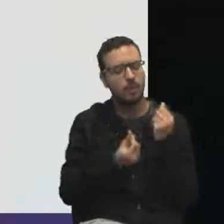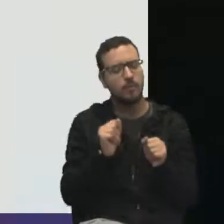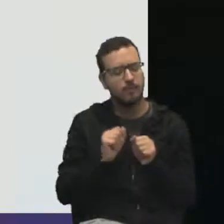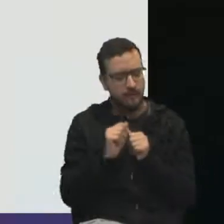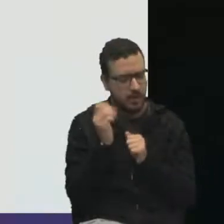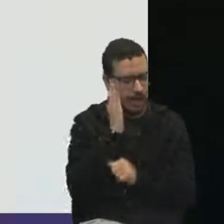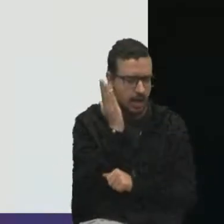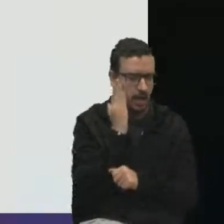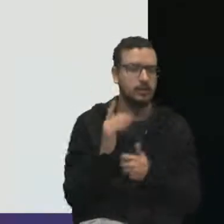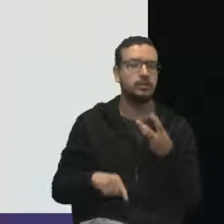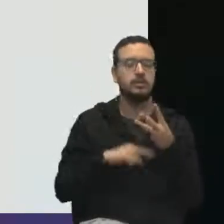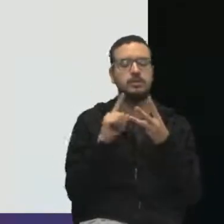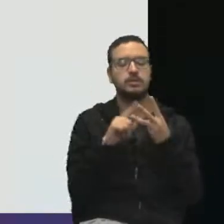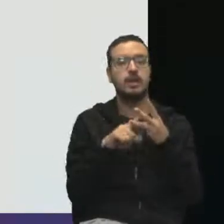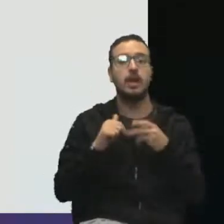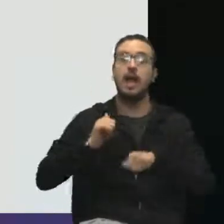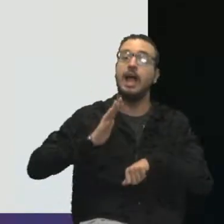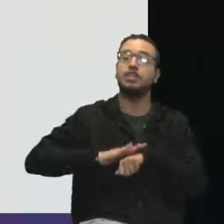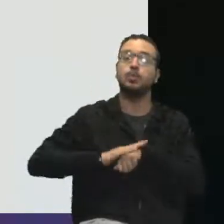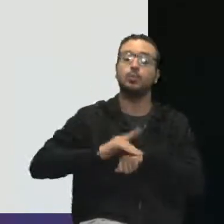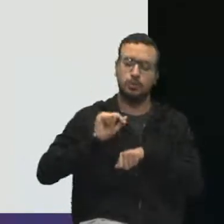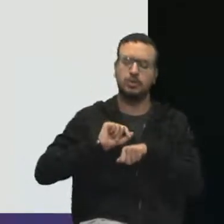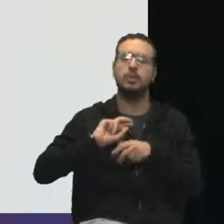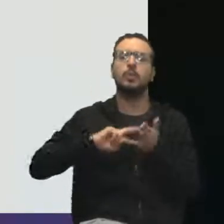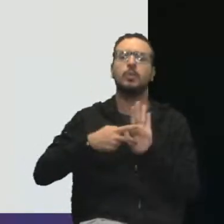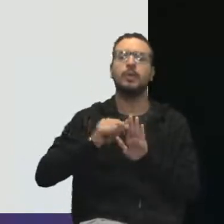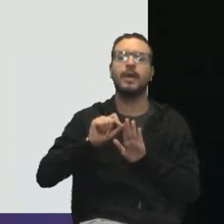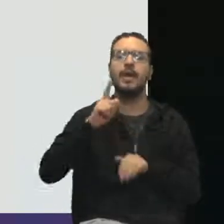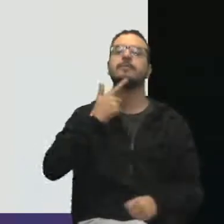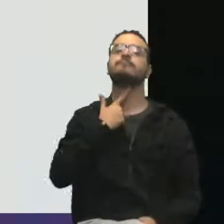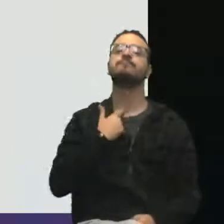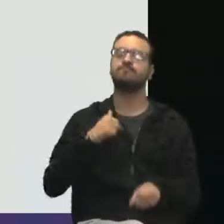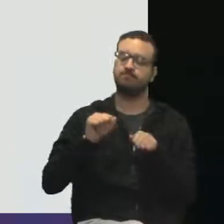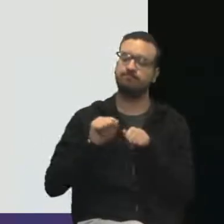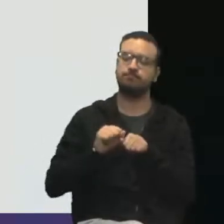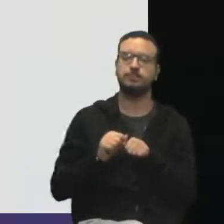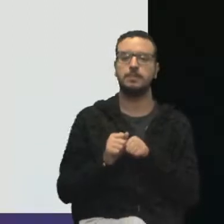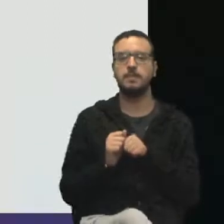atitude, o querer fazer. Depende de você, depende de mim.